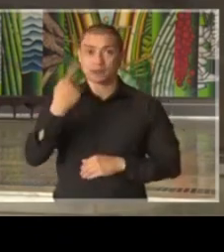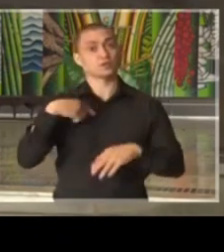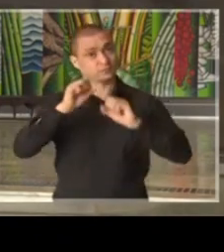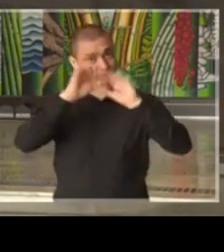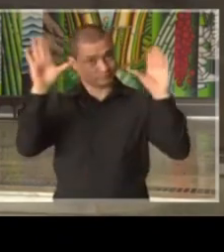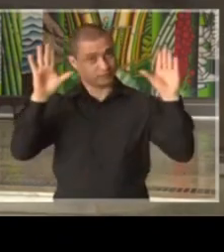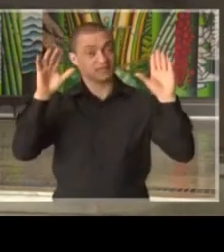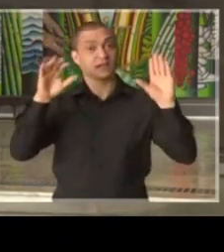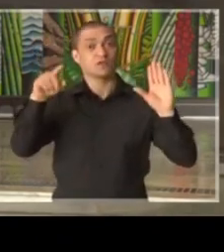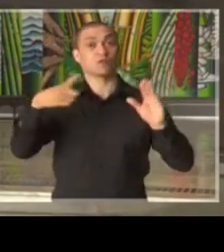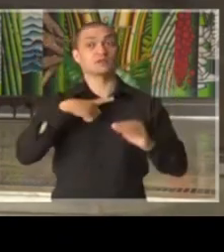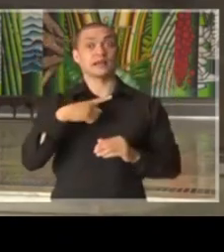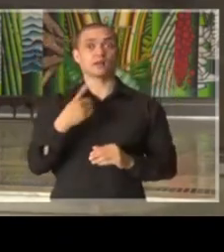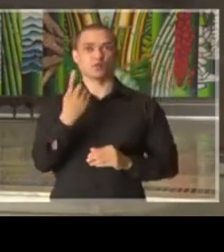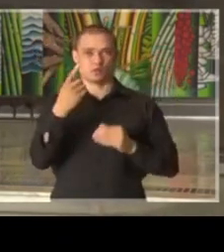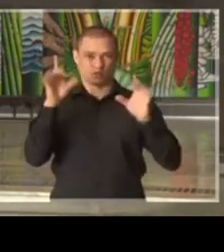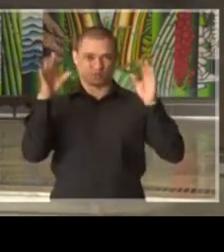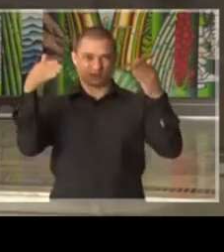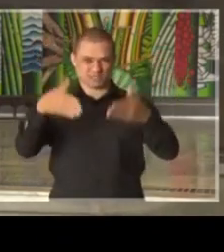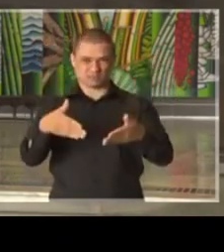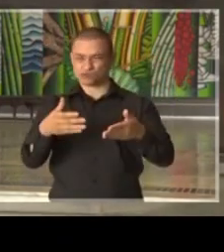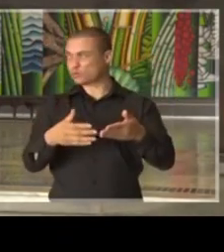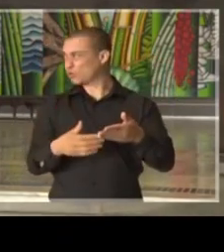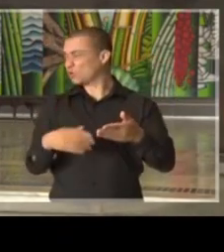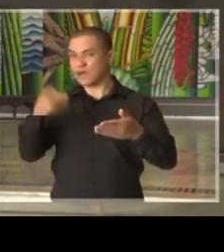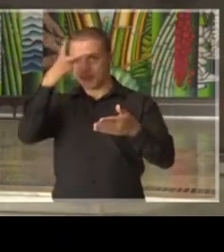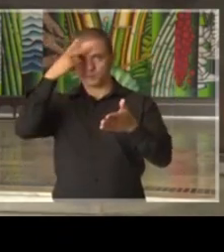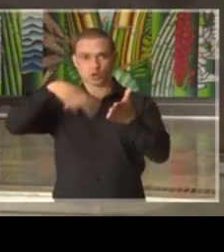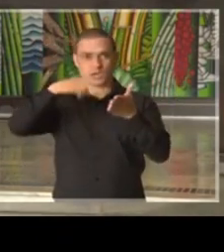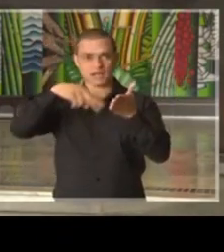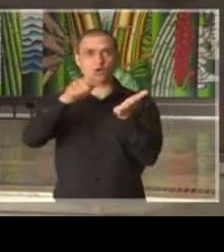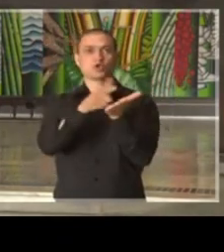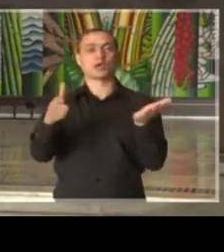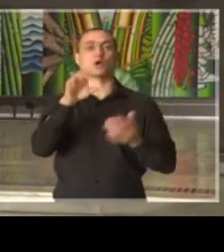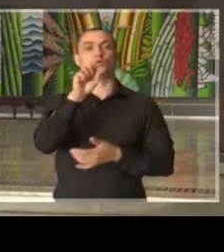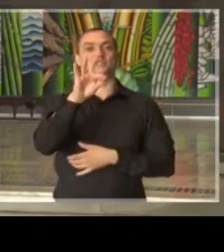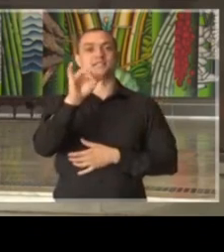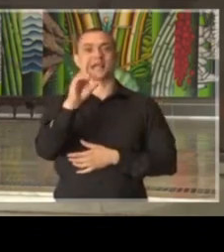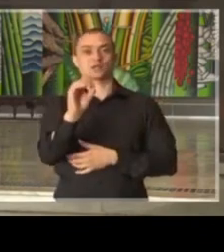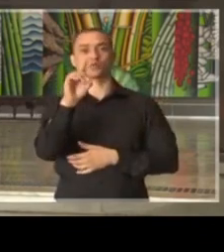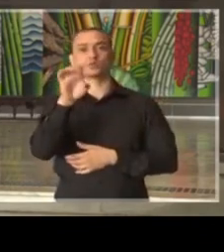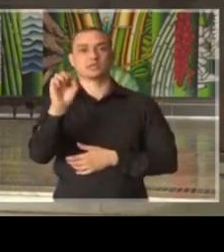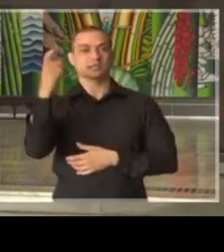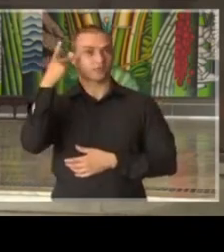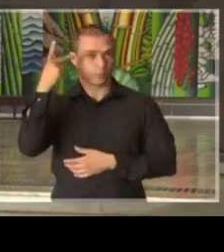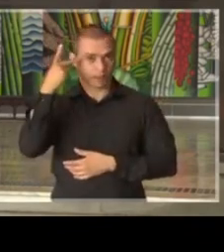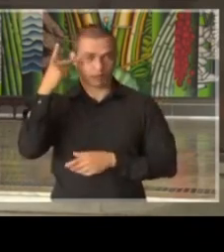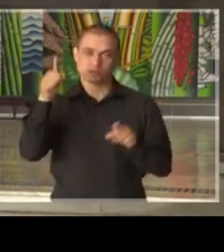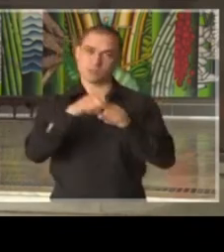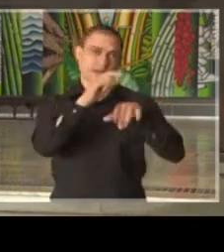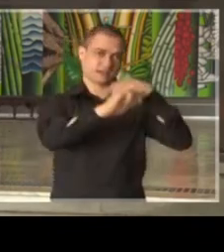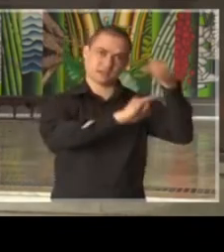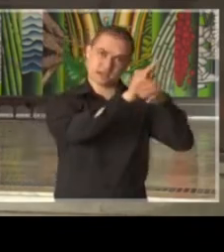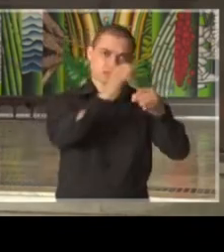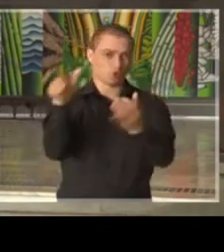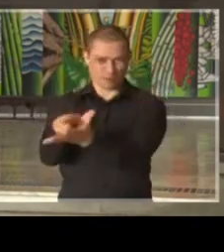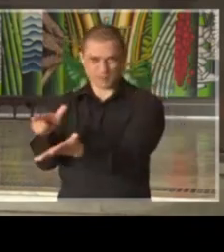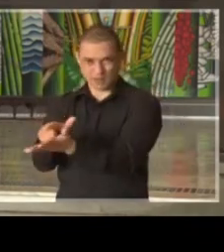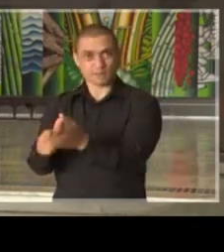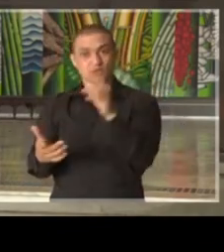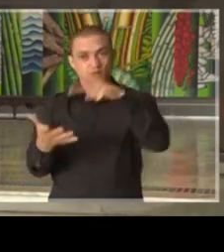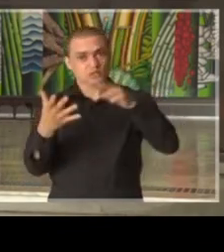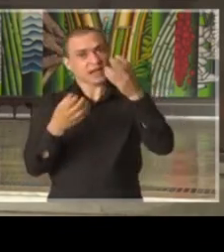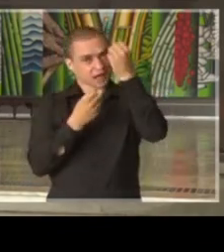e você terá um texto específico para que os leitores do jornal Estado de São Paulo, tanto na versão eletrônica quanto impressa, possam ter